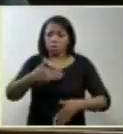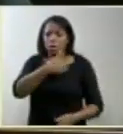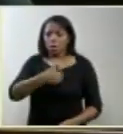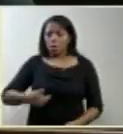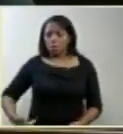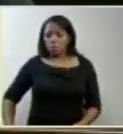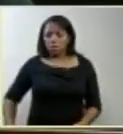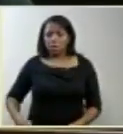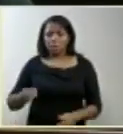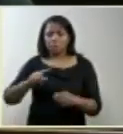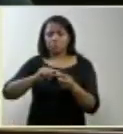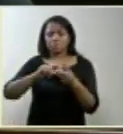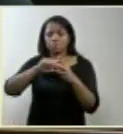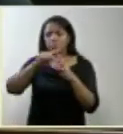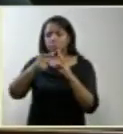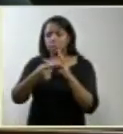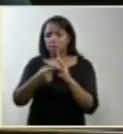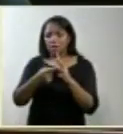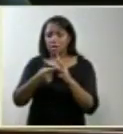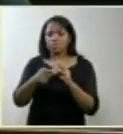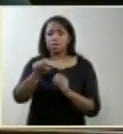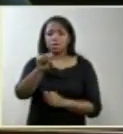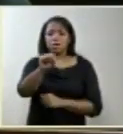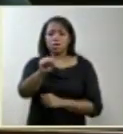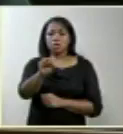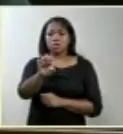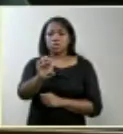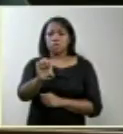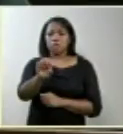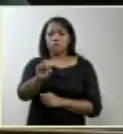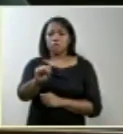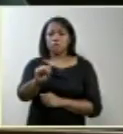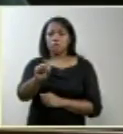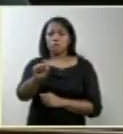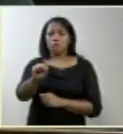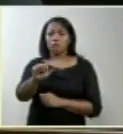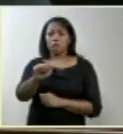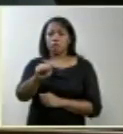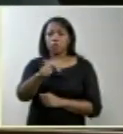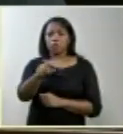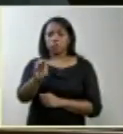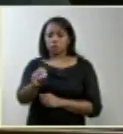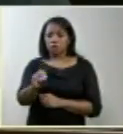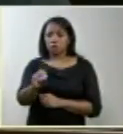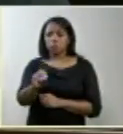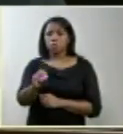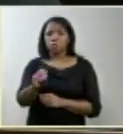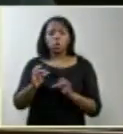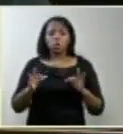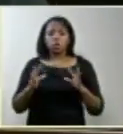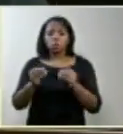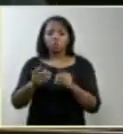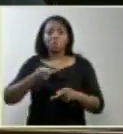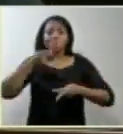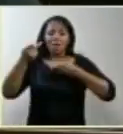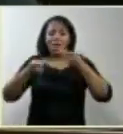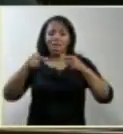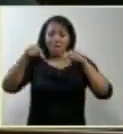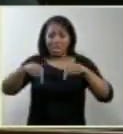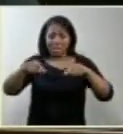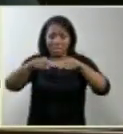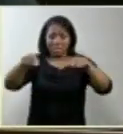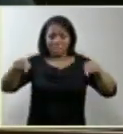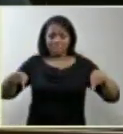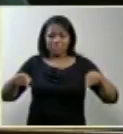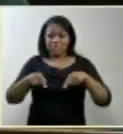três sessões nós estaremos transformando tudo que é versado nesta sala sala